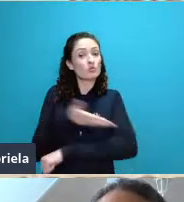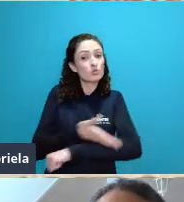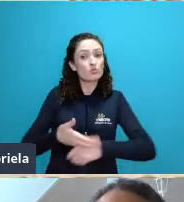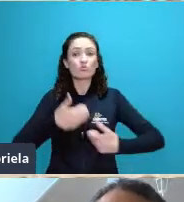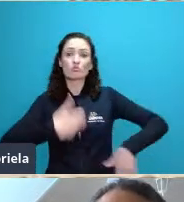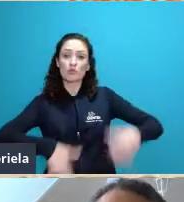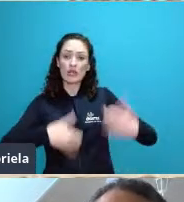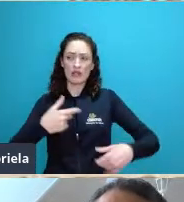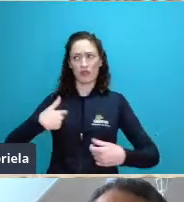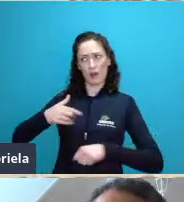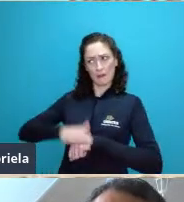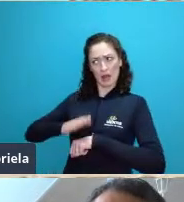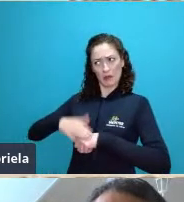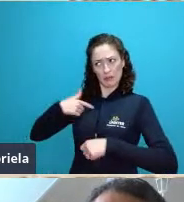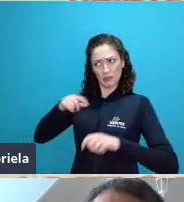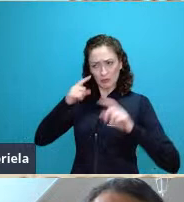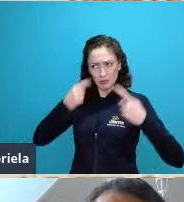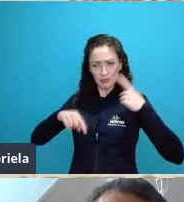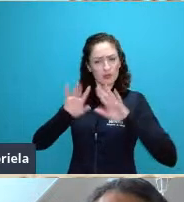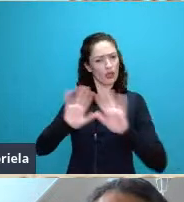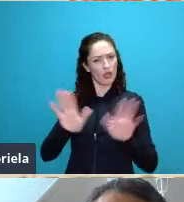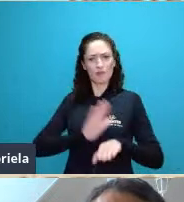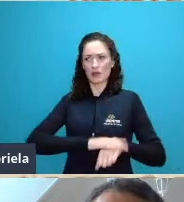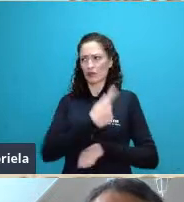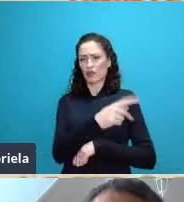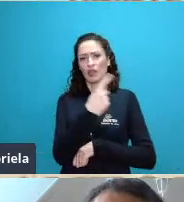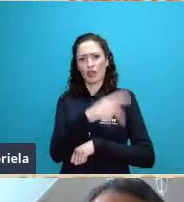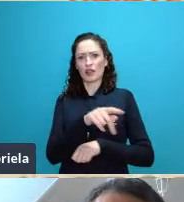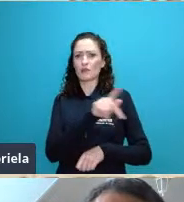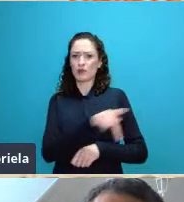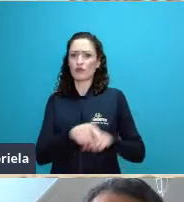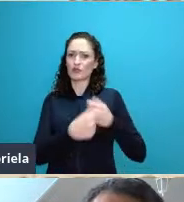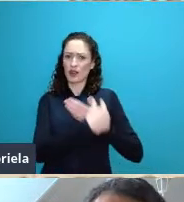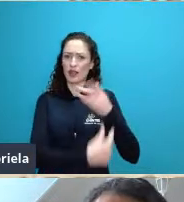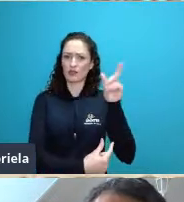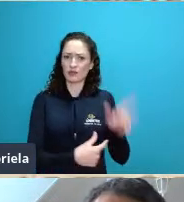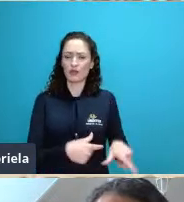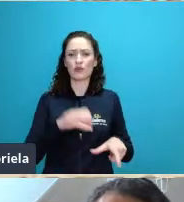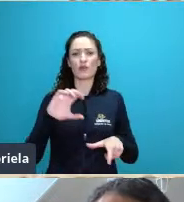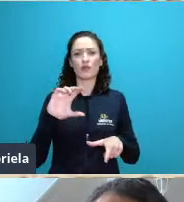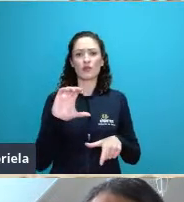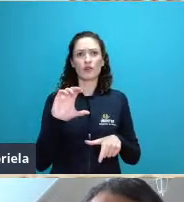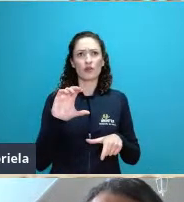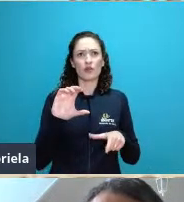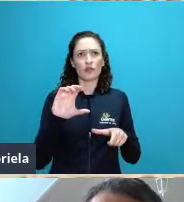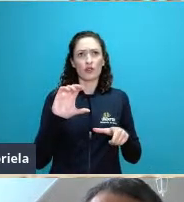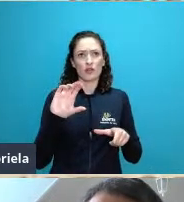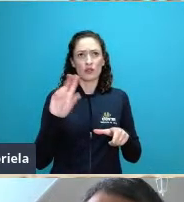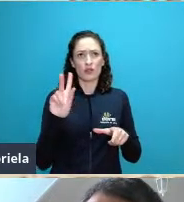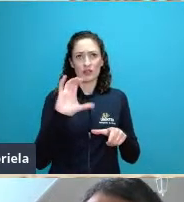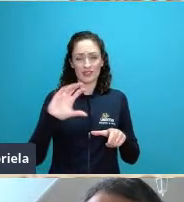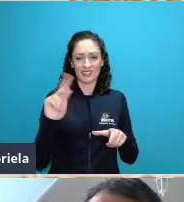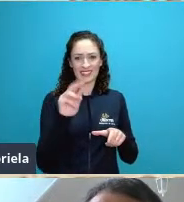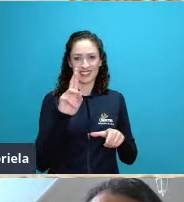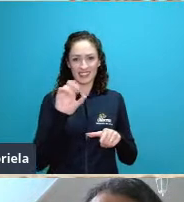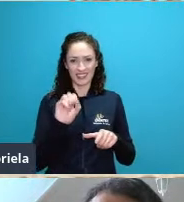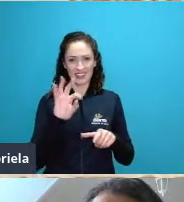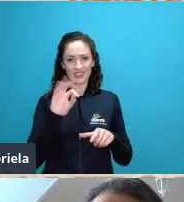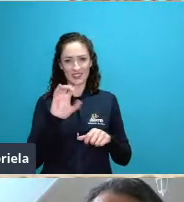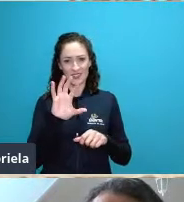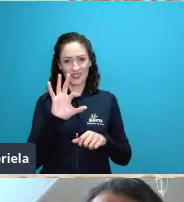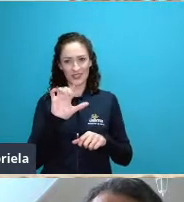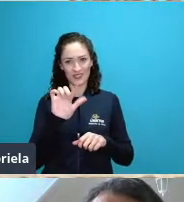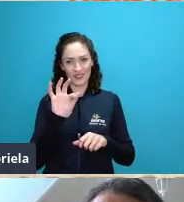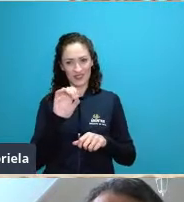eu tive a oportunidade de participar com ambos esses dois professores em muitas atividades de